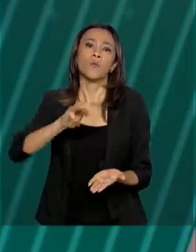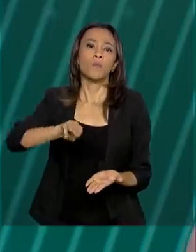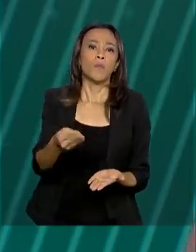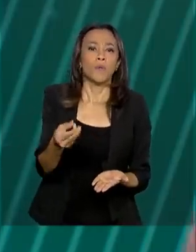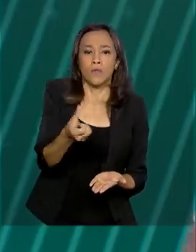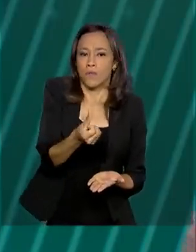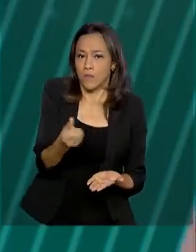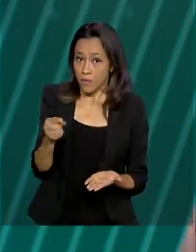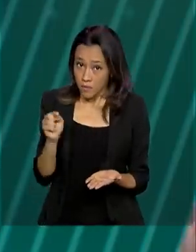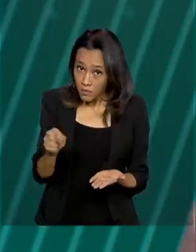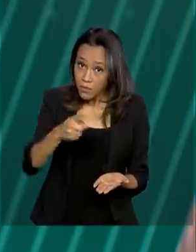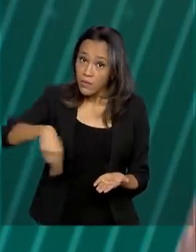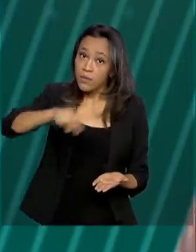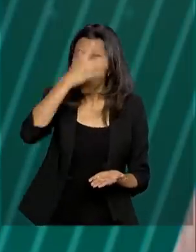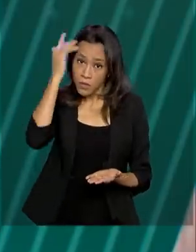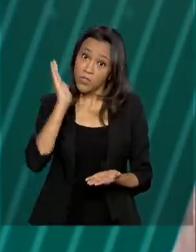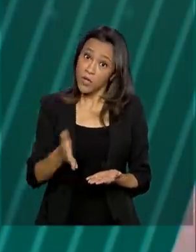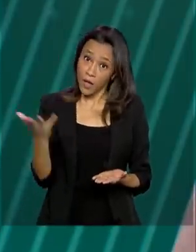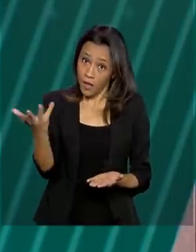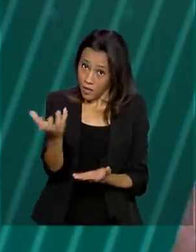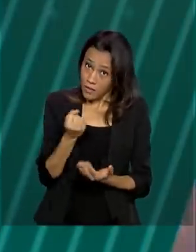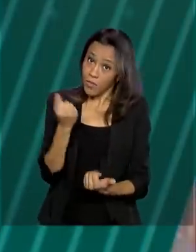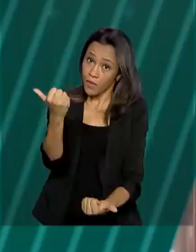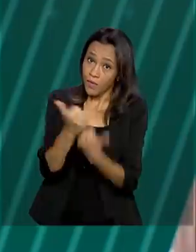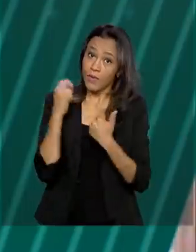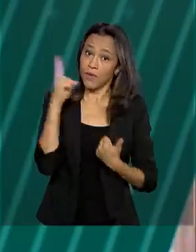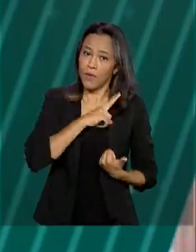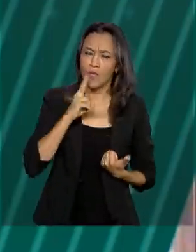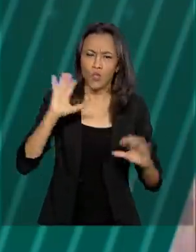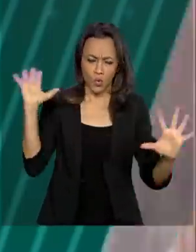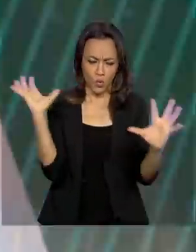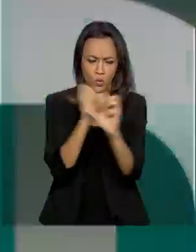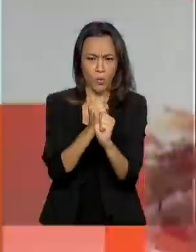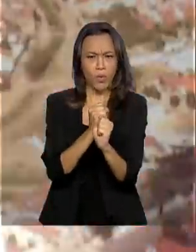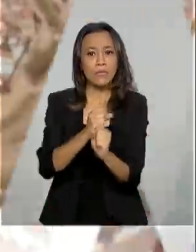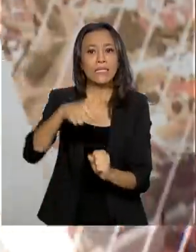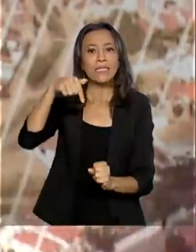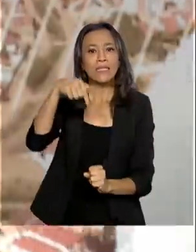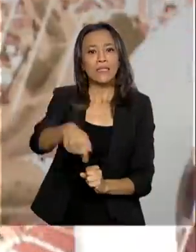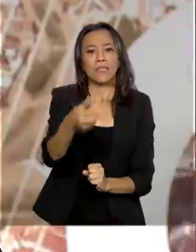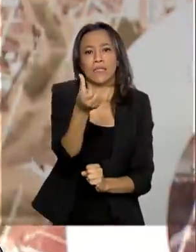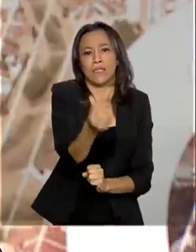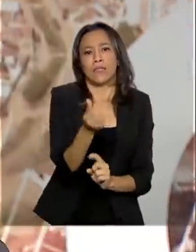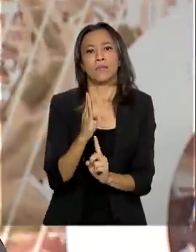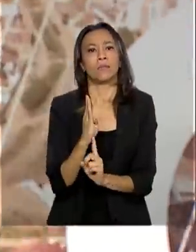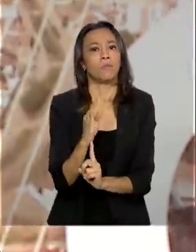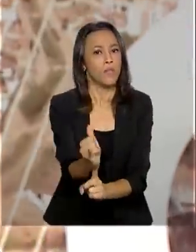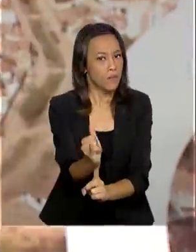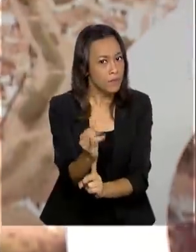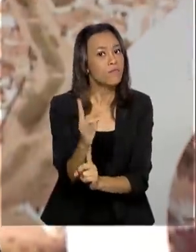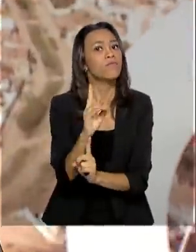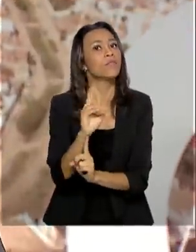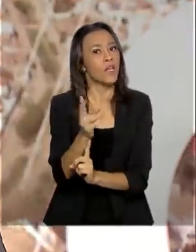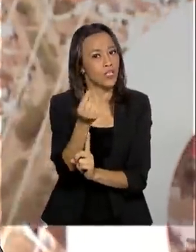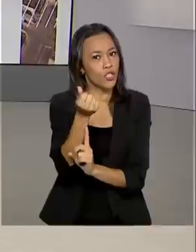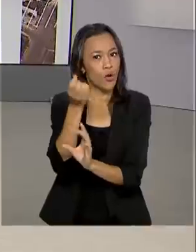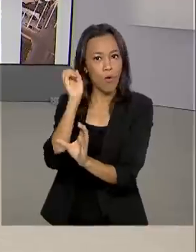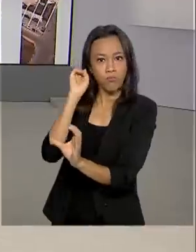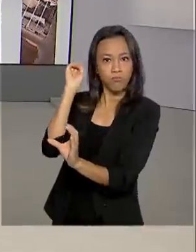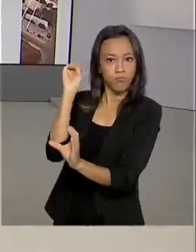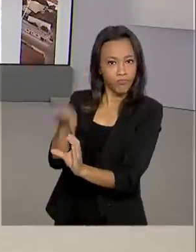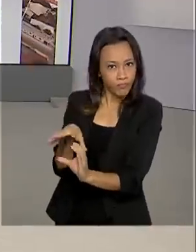pessoas já receberam o auxílio, um total de mais de 76 bilhões de reais creditados pela Caixa.